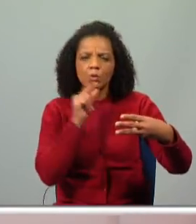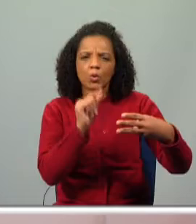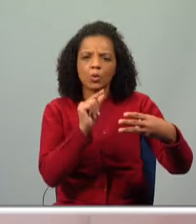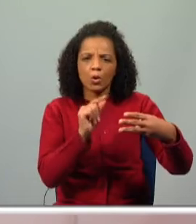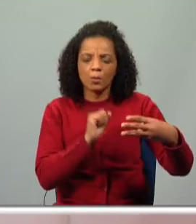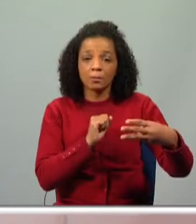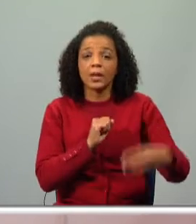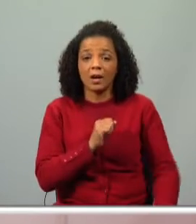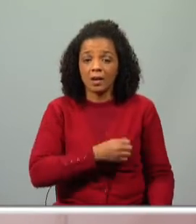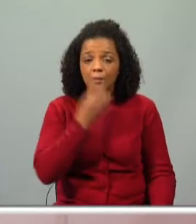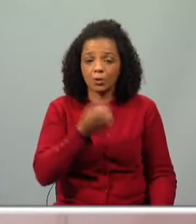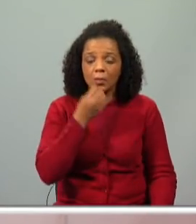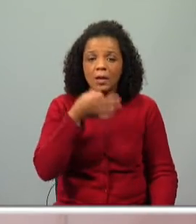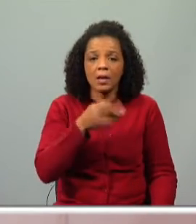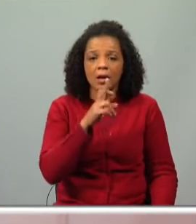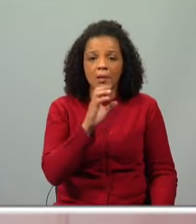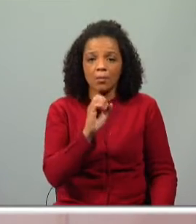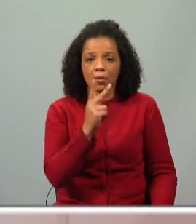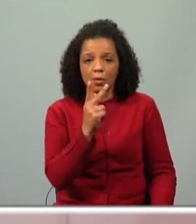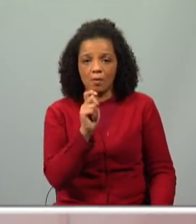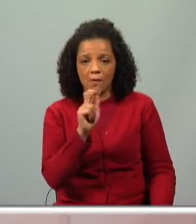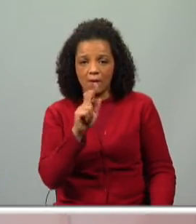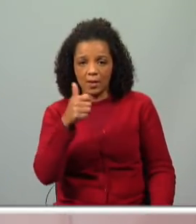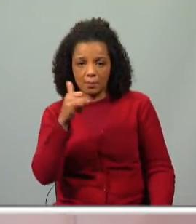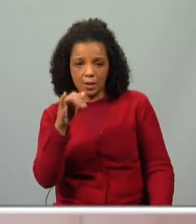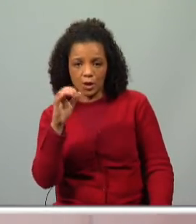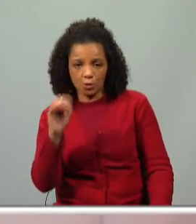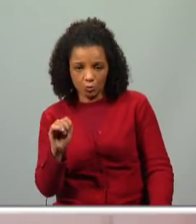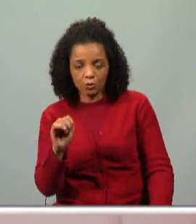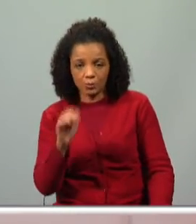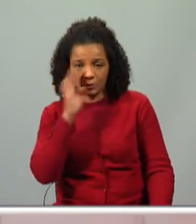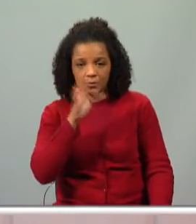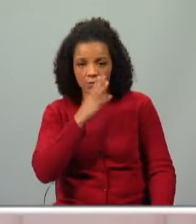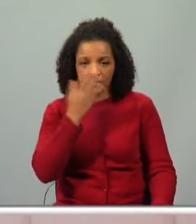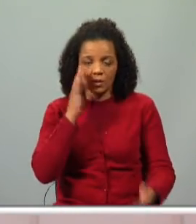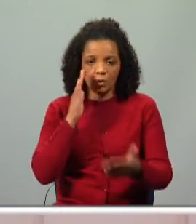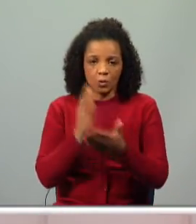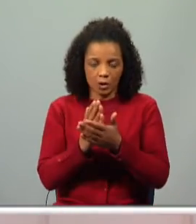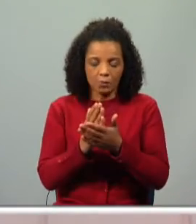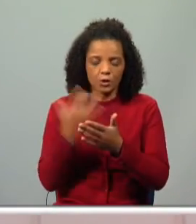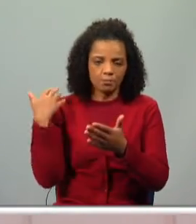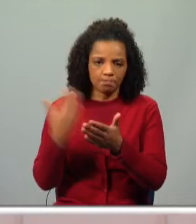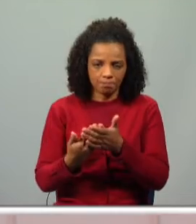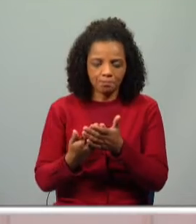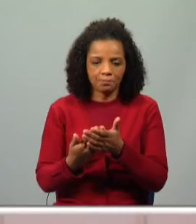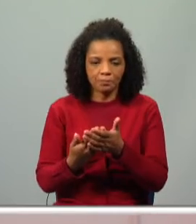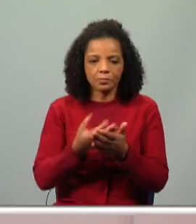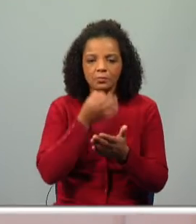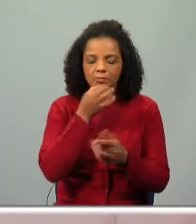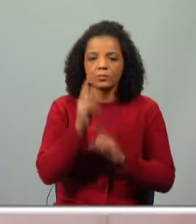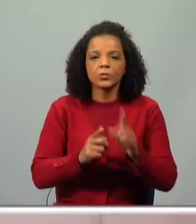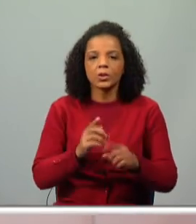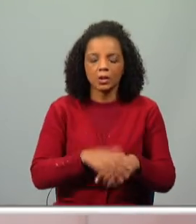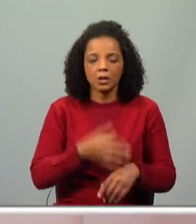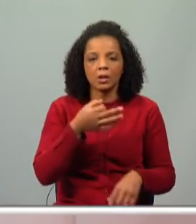Muito bem, os provérbios, exatamente, se acompanhaste os últimos blocos, visto que falámos aqui